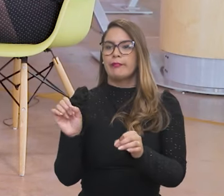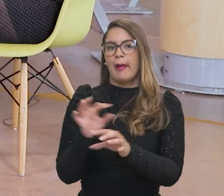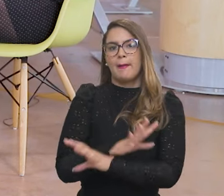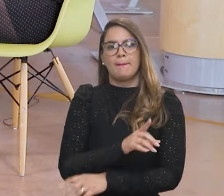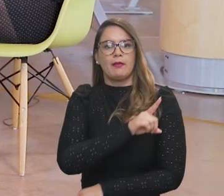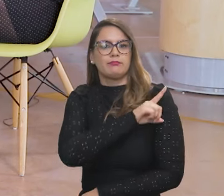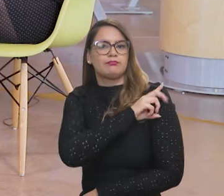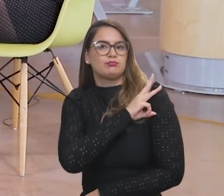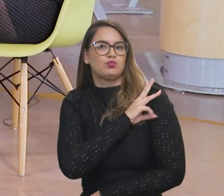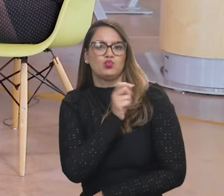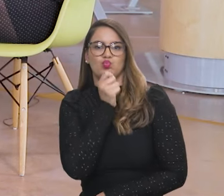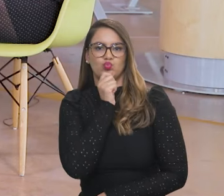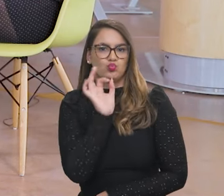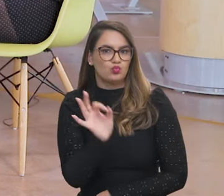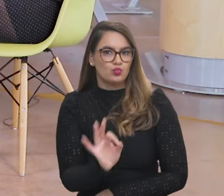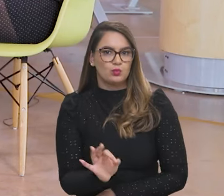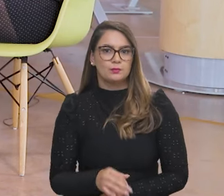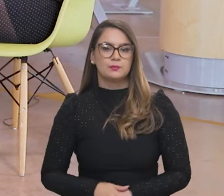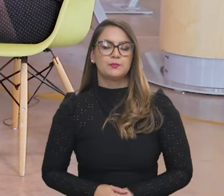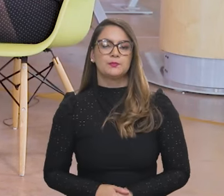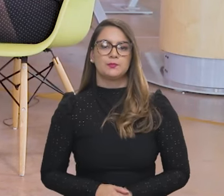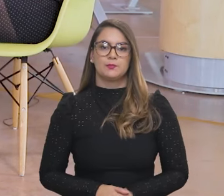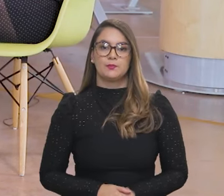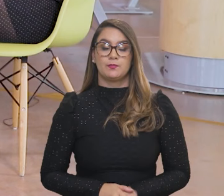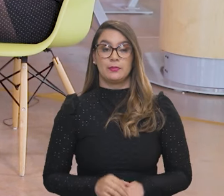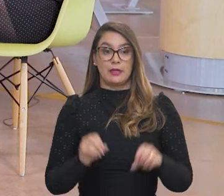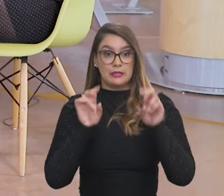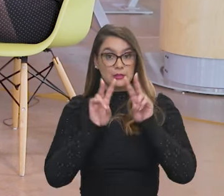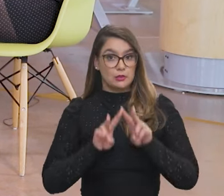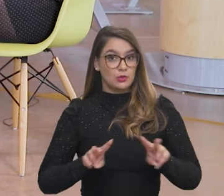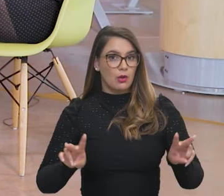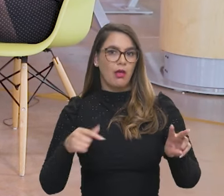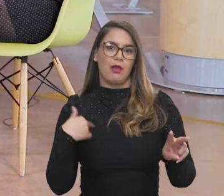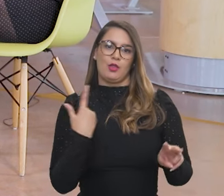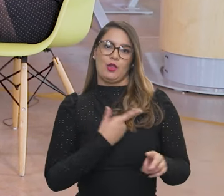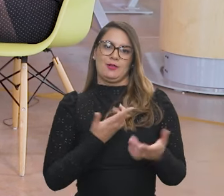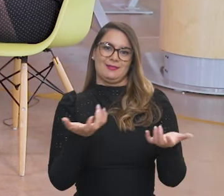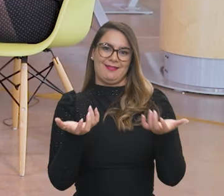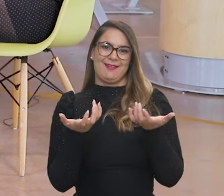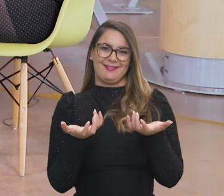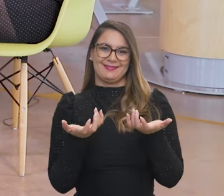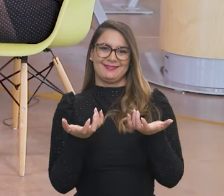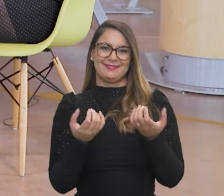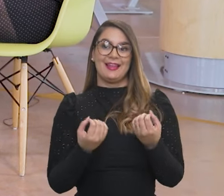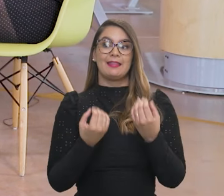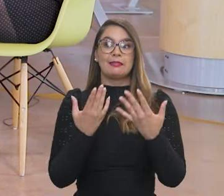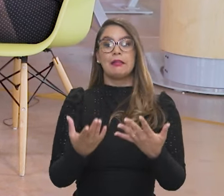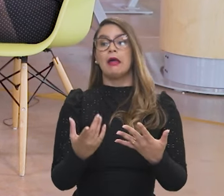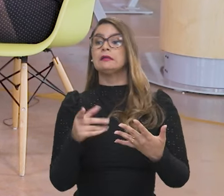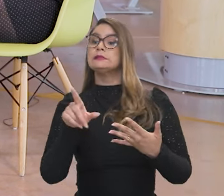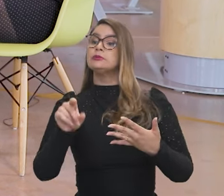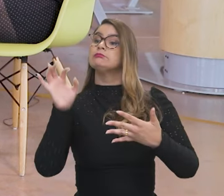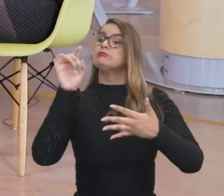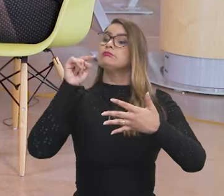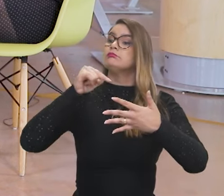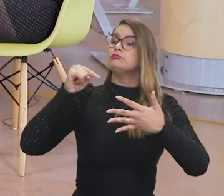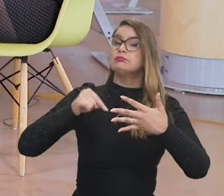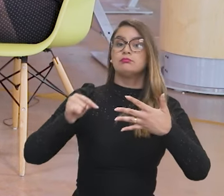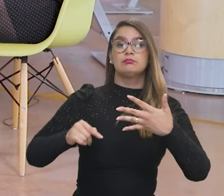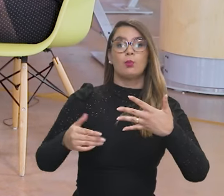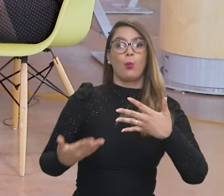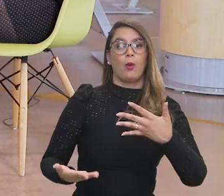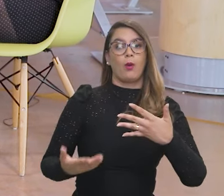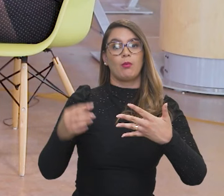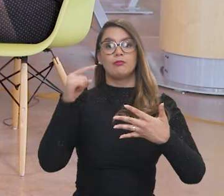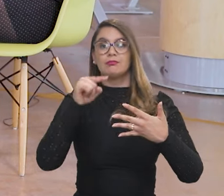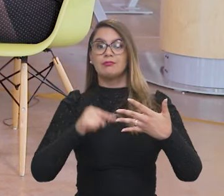ensino médio. Não é? Esse olhar é que nós queremos. Nós queremos dar alternativa de